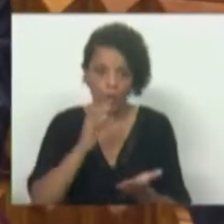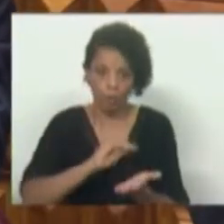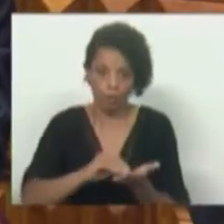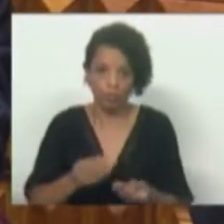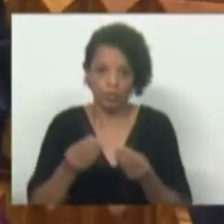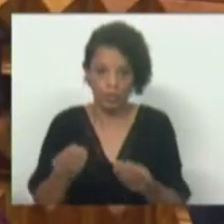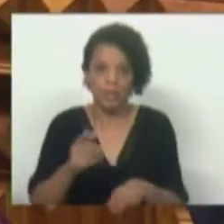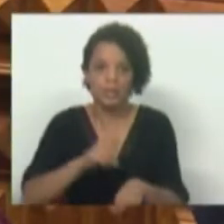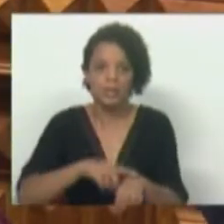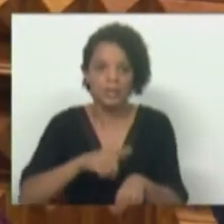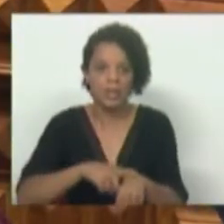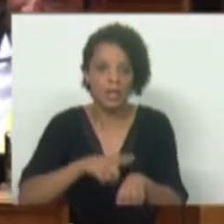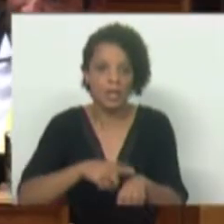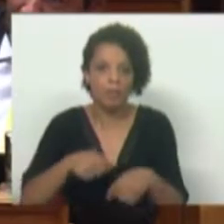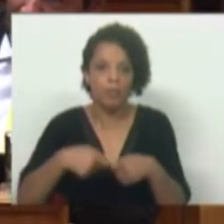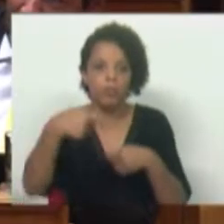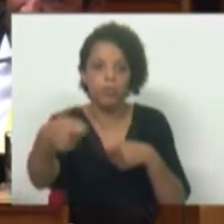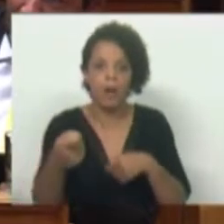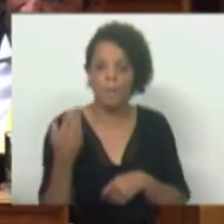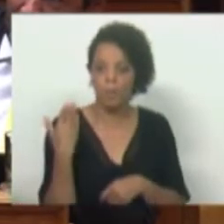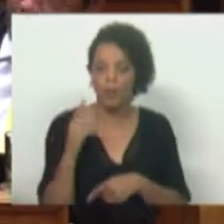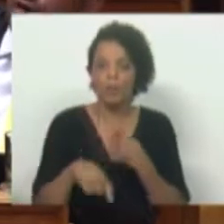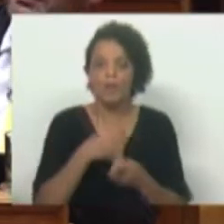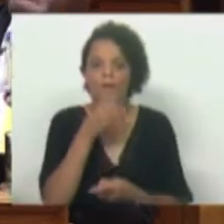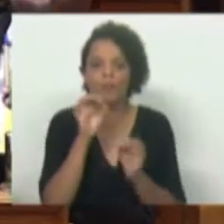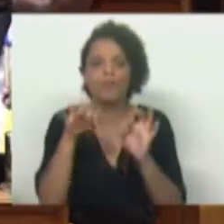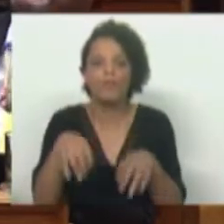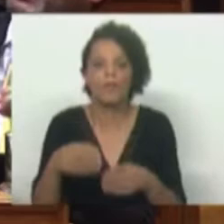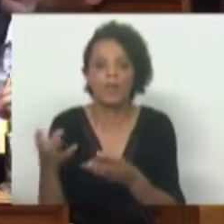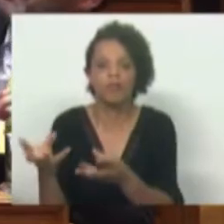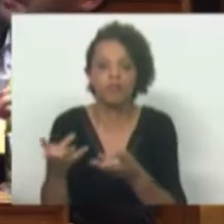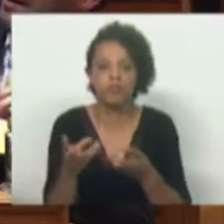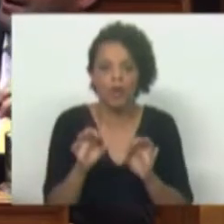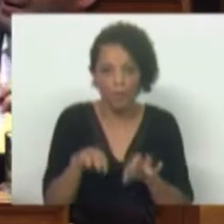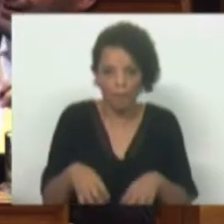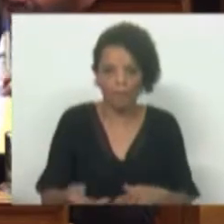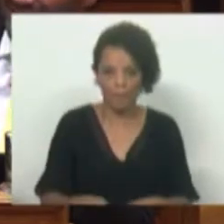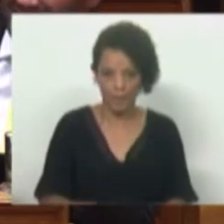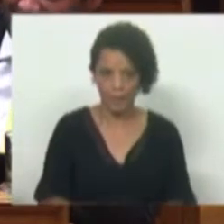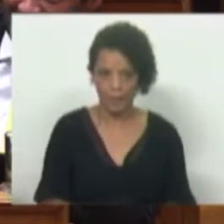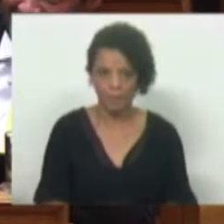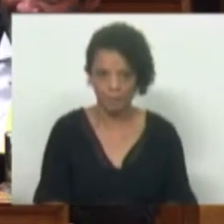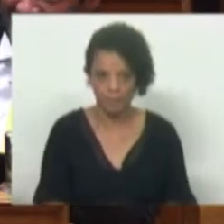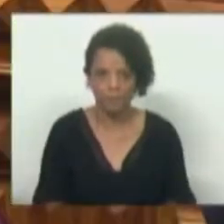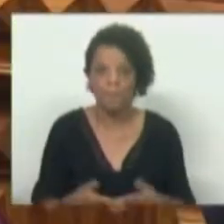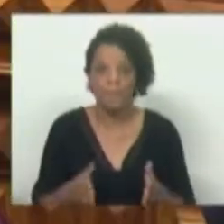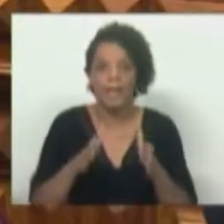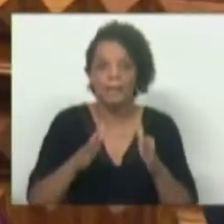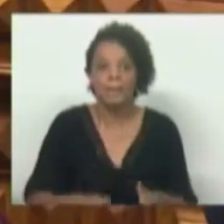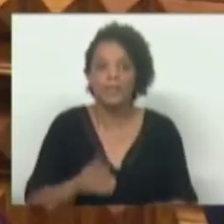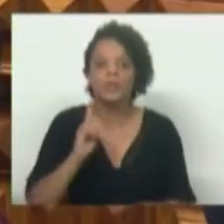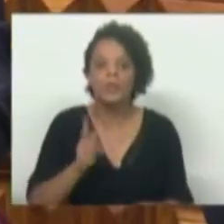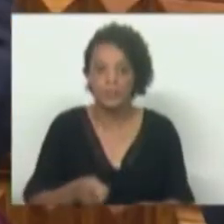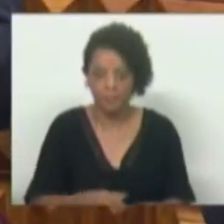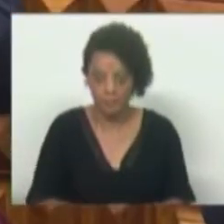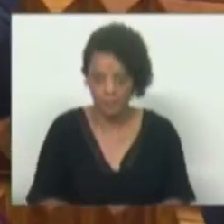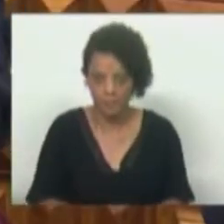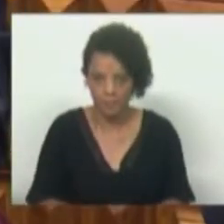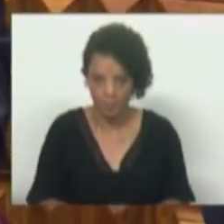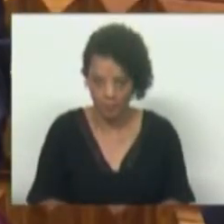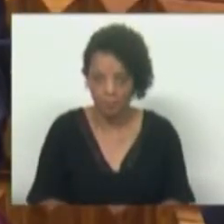ultrapassou o seu tempo ainda há pouco e depois falamos no fim, fazemos as contas no fim. O que é preciso é que